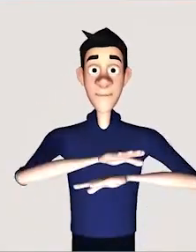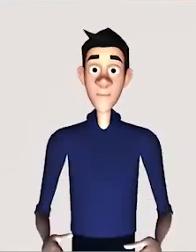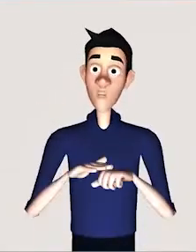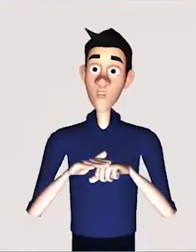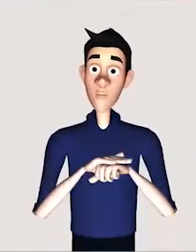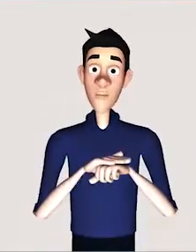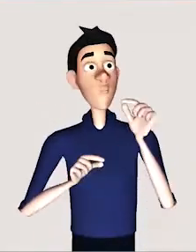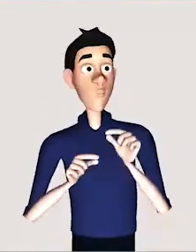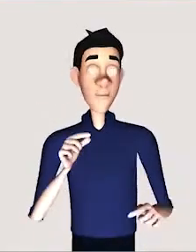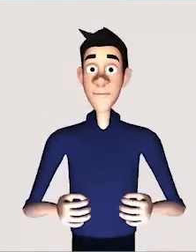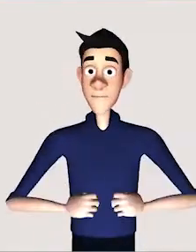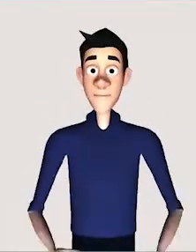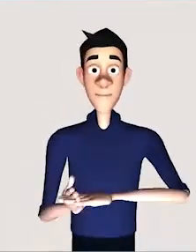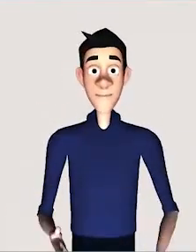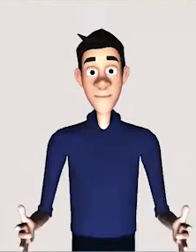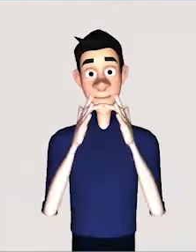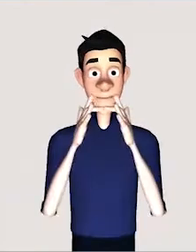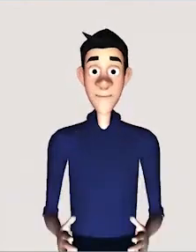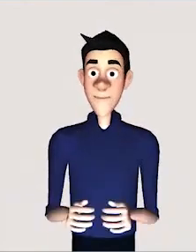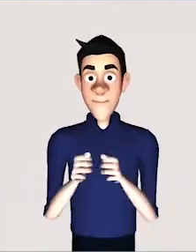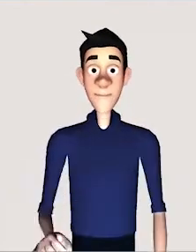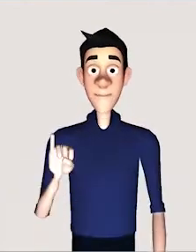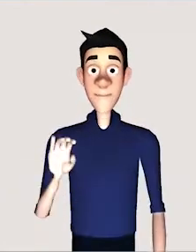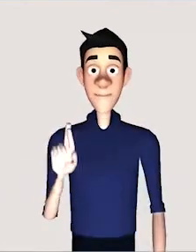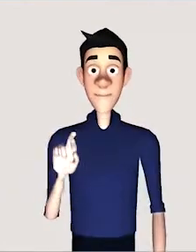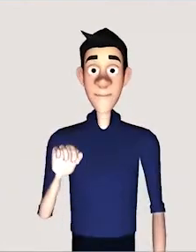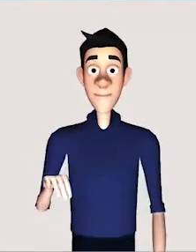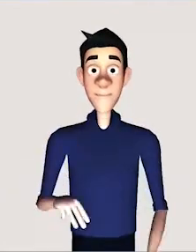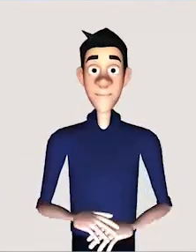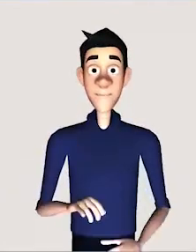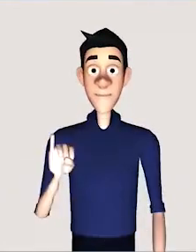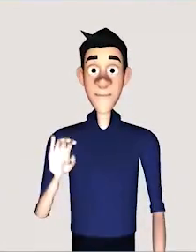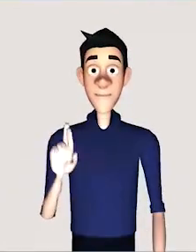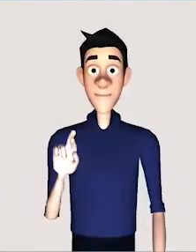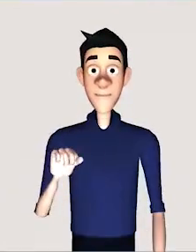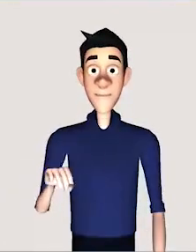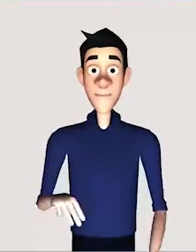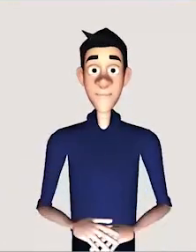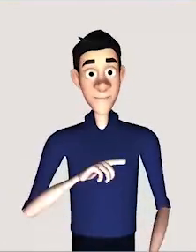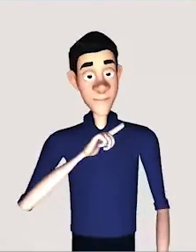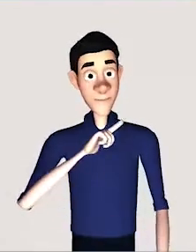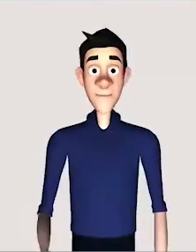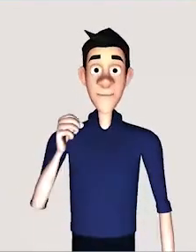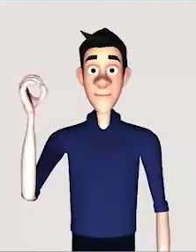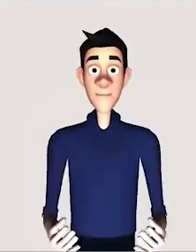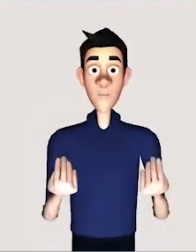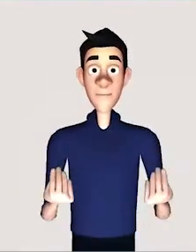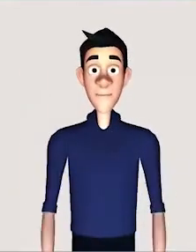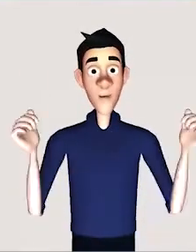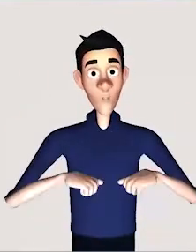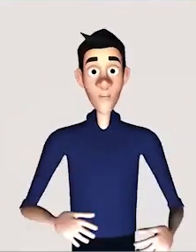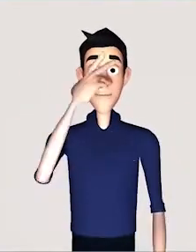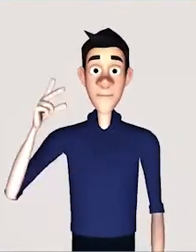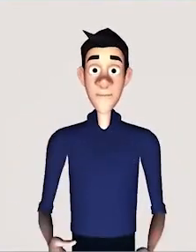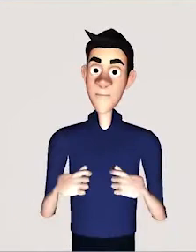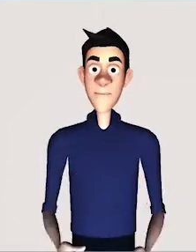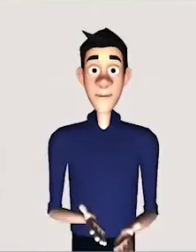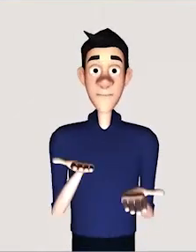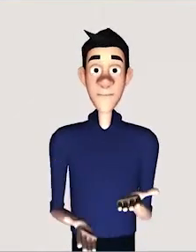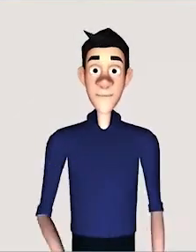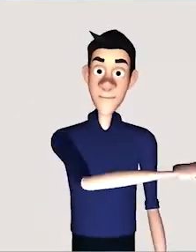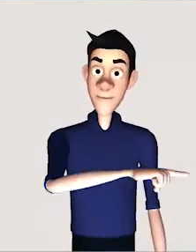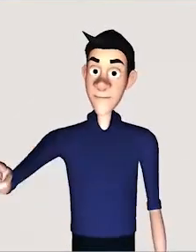porque o IBRAM tem isso como competência. A gente precisa atender vocês justamente nesses assuntos. E aí, o que é que essa